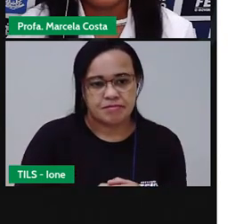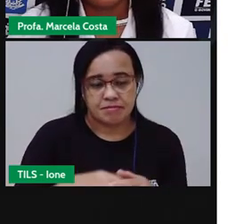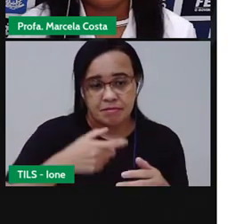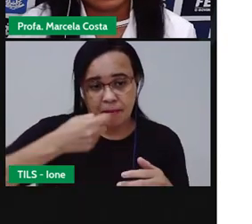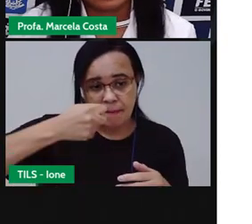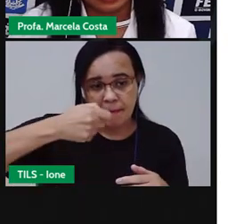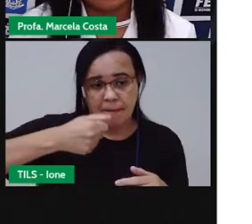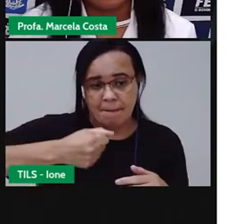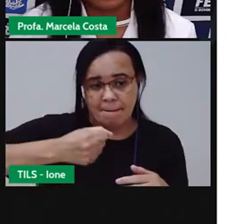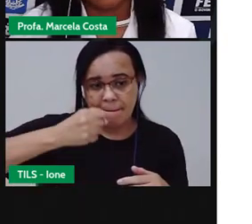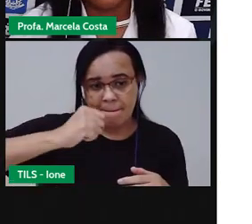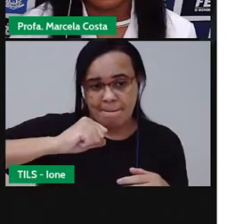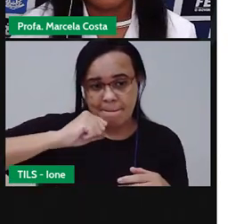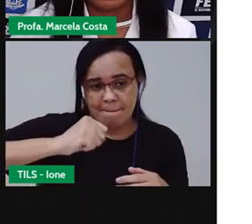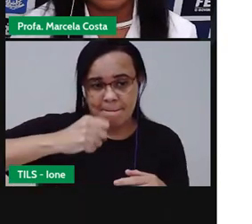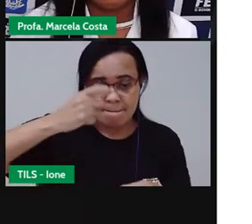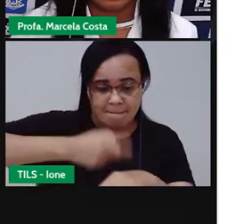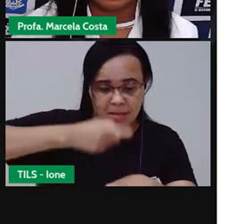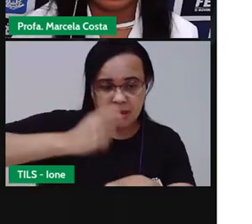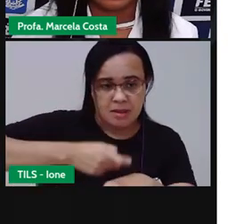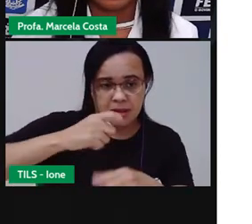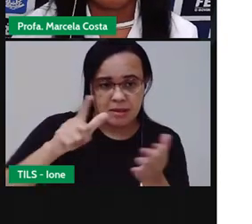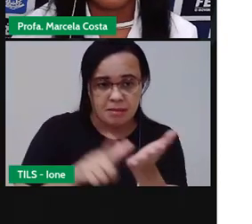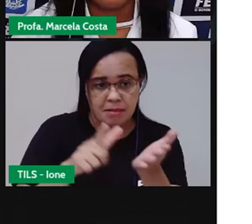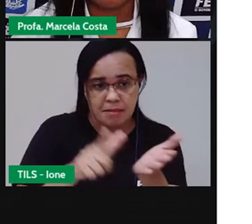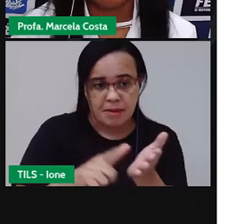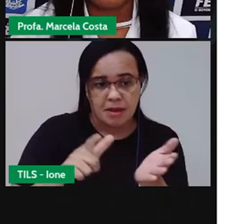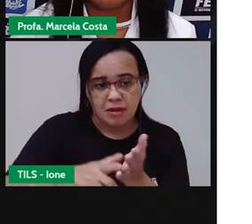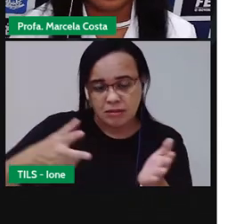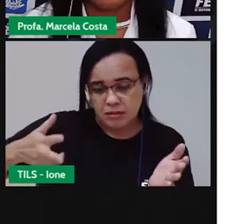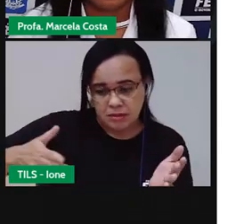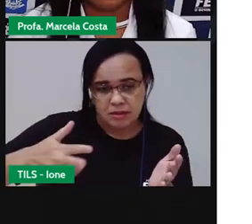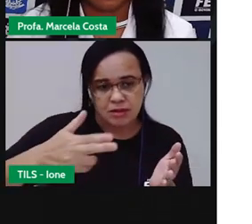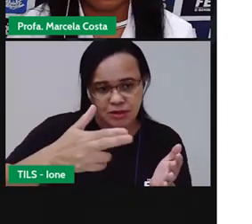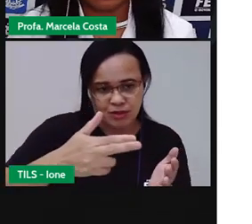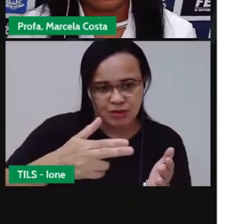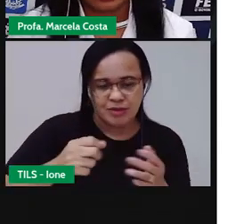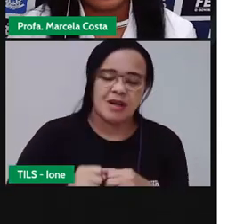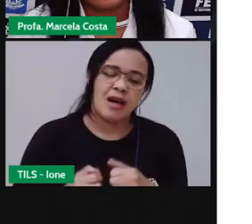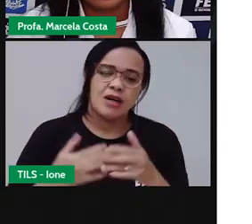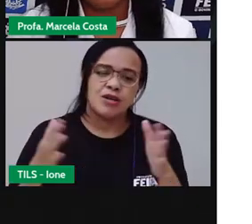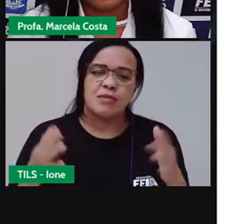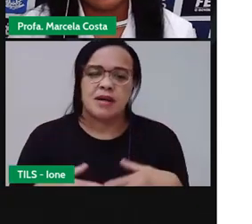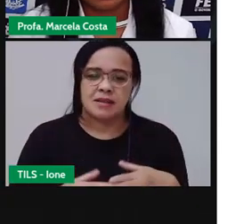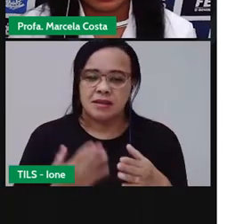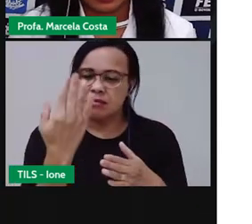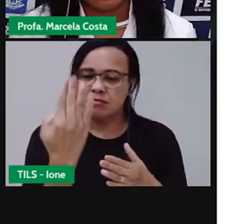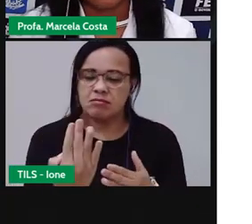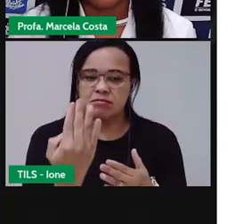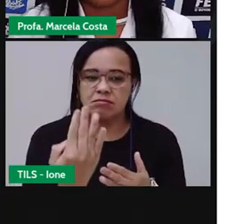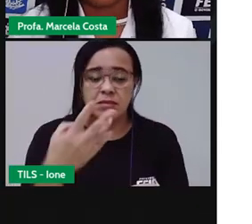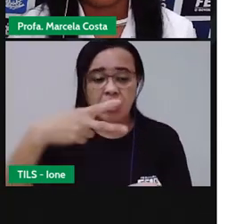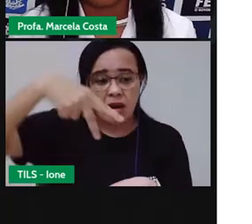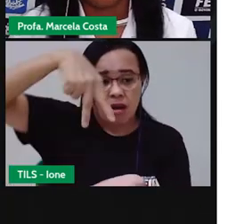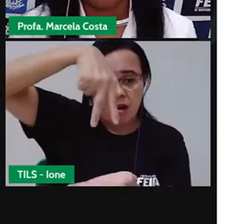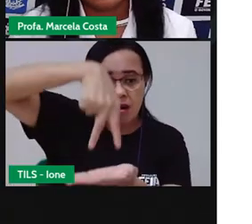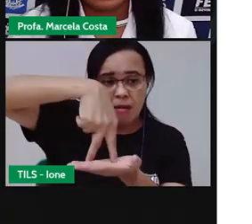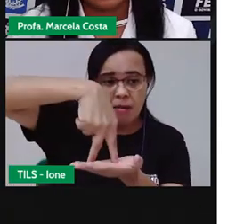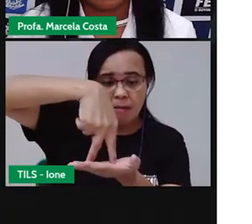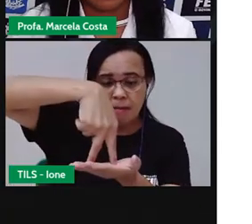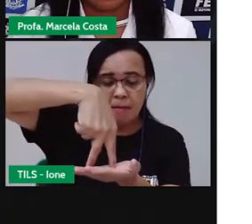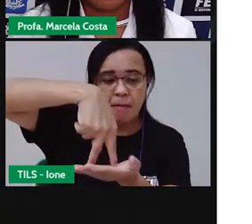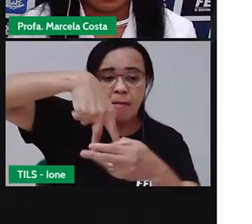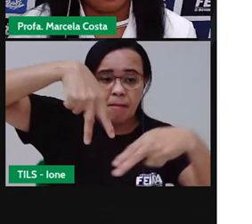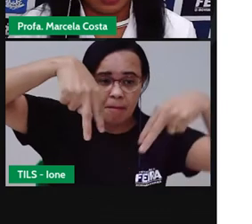Pra começar, os dois participantes ficam um de frente para o outro. E ao mesmo tempo, colocam